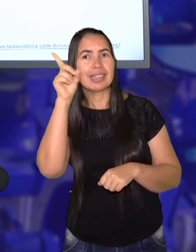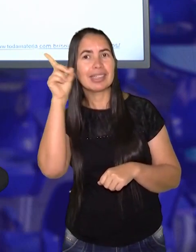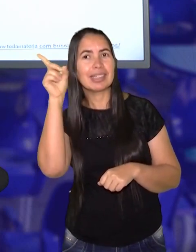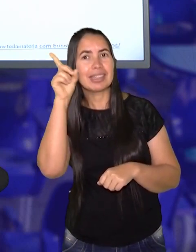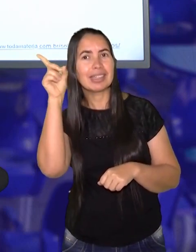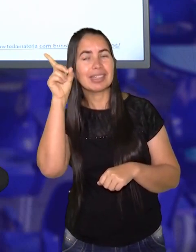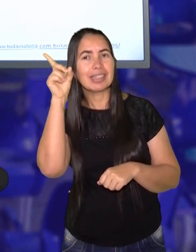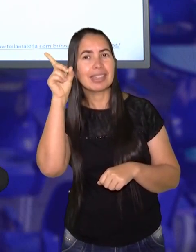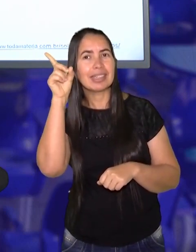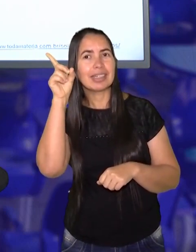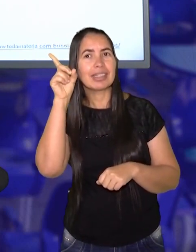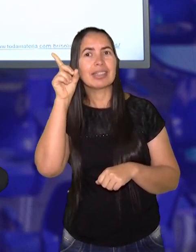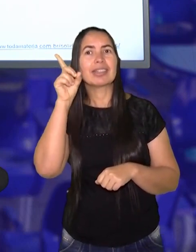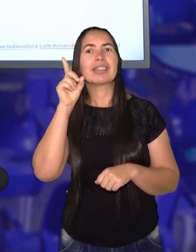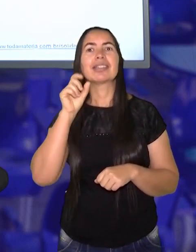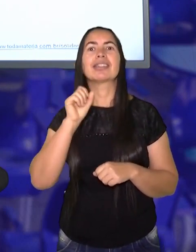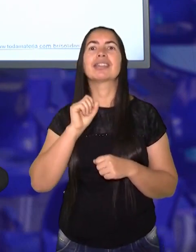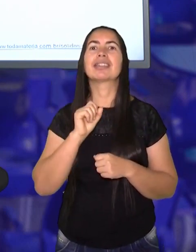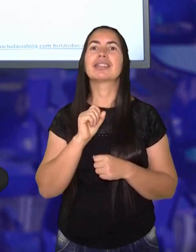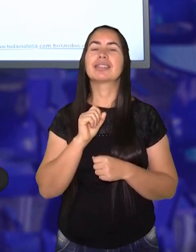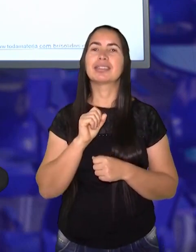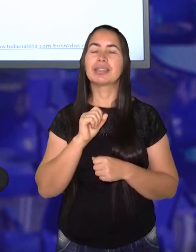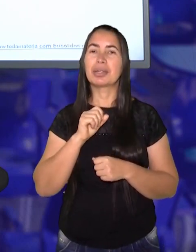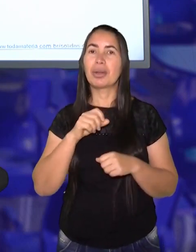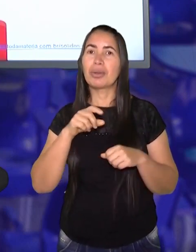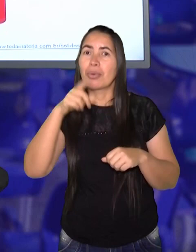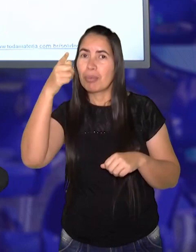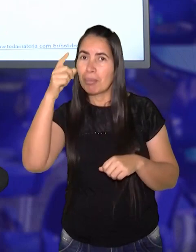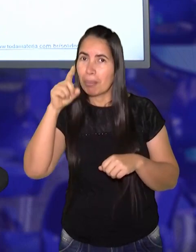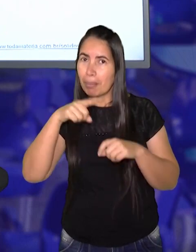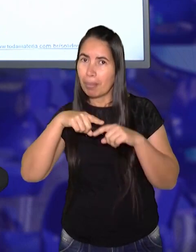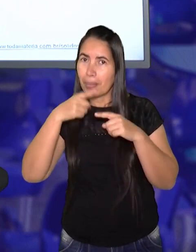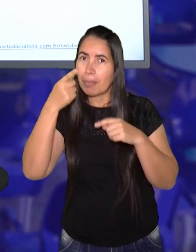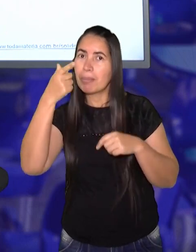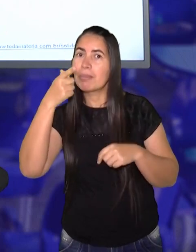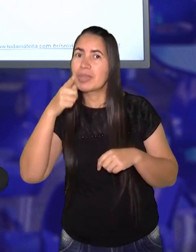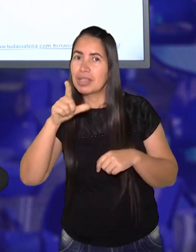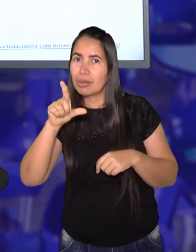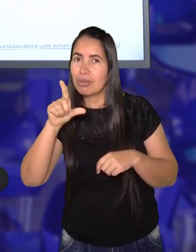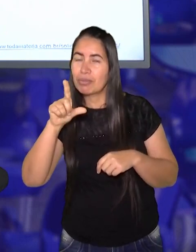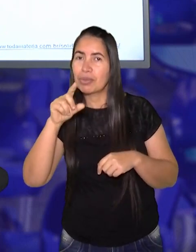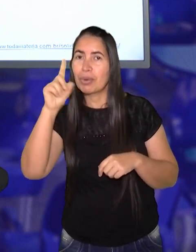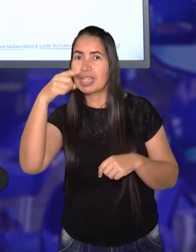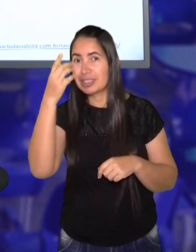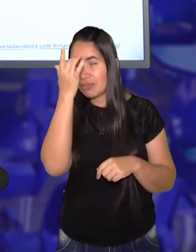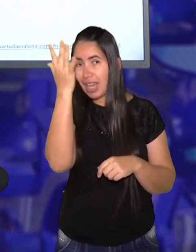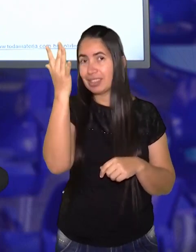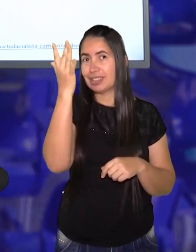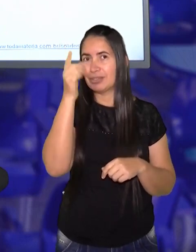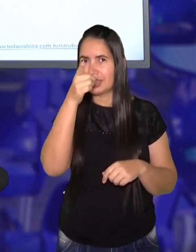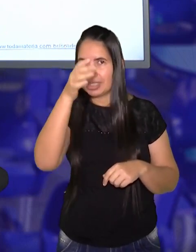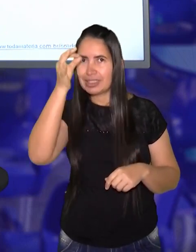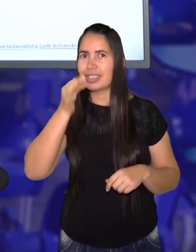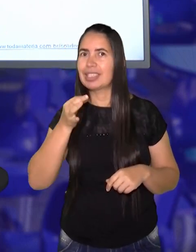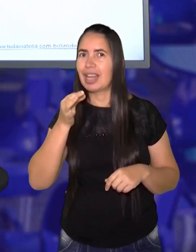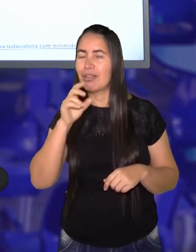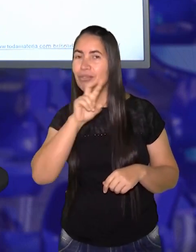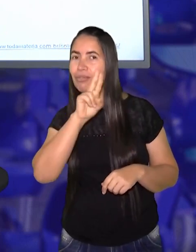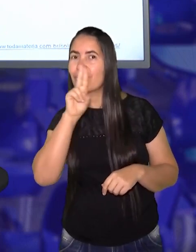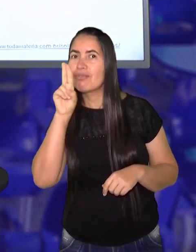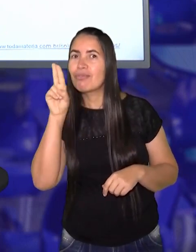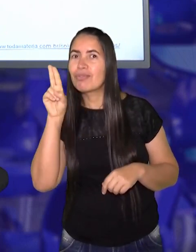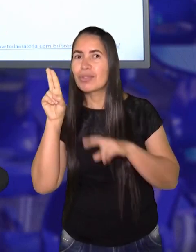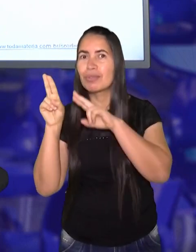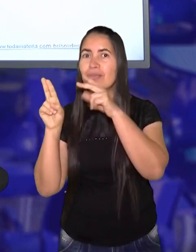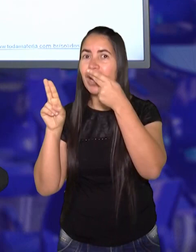paralelepípedo ou prisma. Mais um, esse é fácil, eu tenho certeza que você vai acertar.